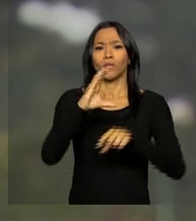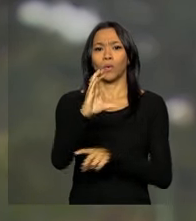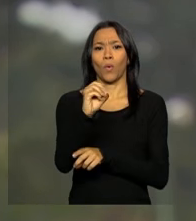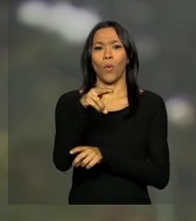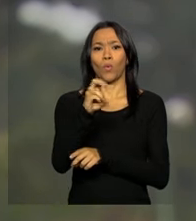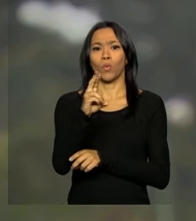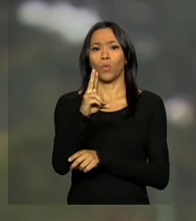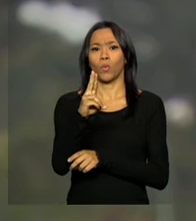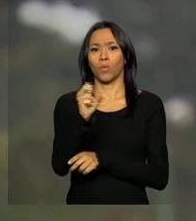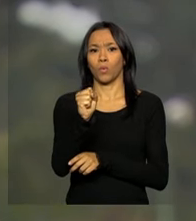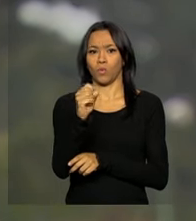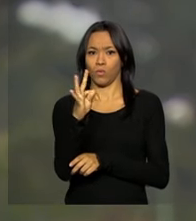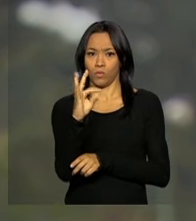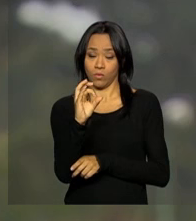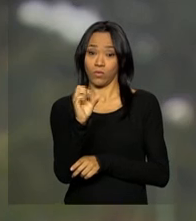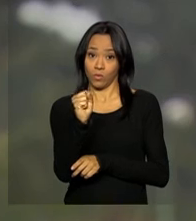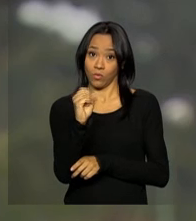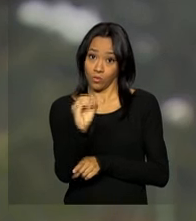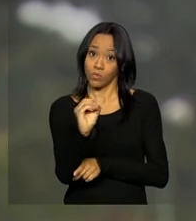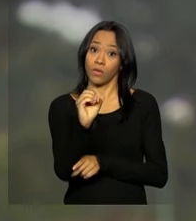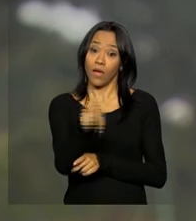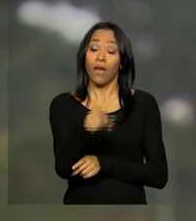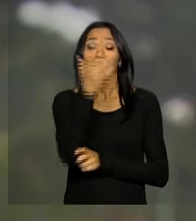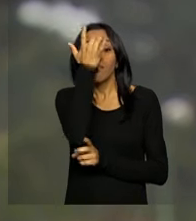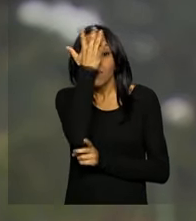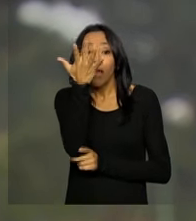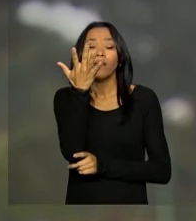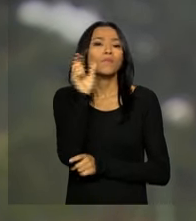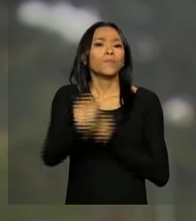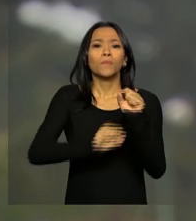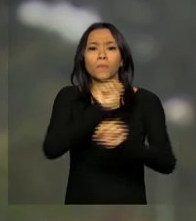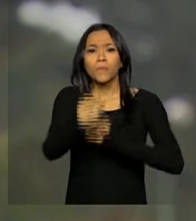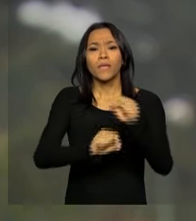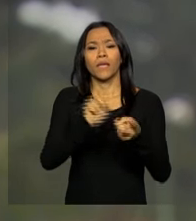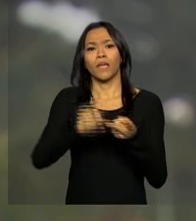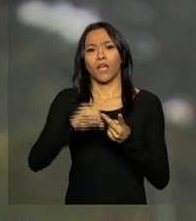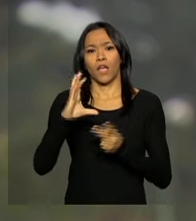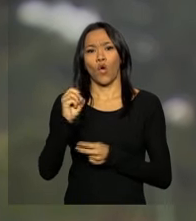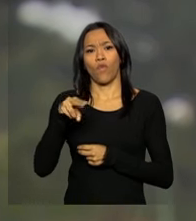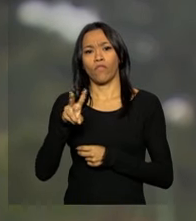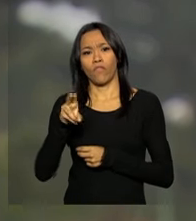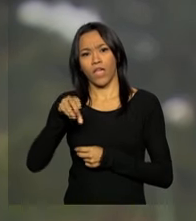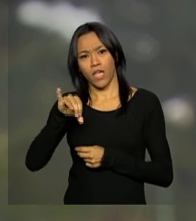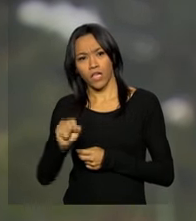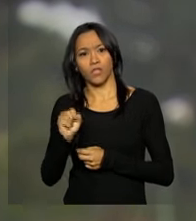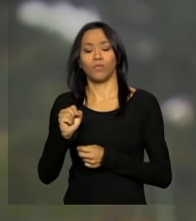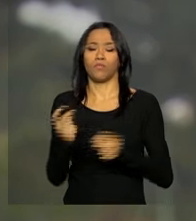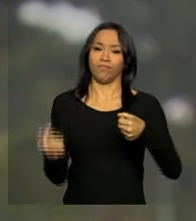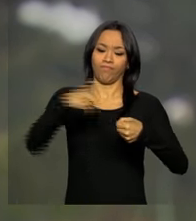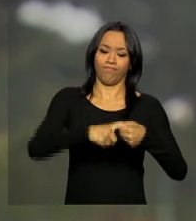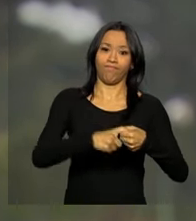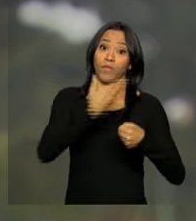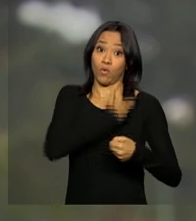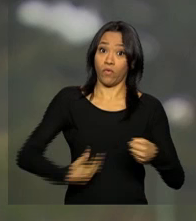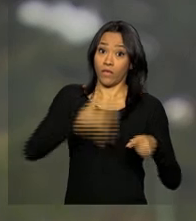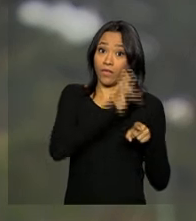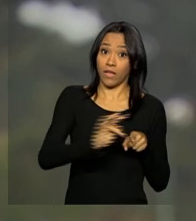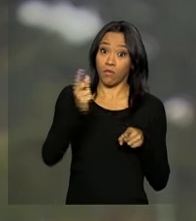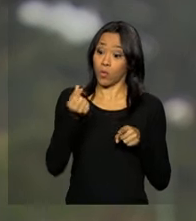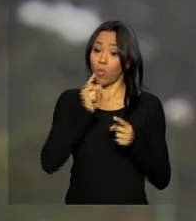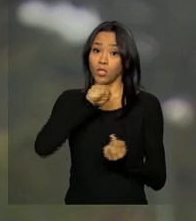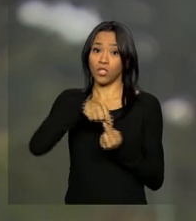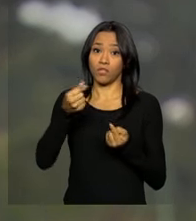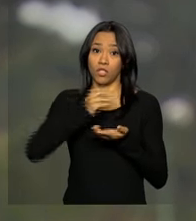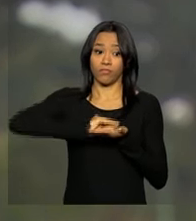quer tornar mais fácil o acesso do cidadão aos convênios firmados pelo governo federal em que há repasse de